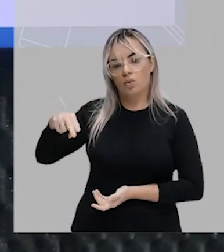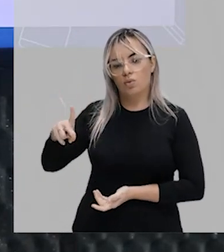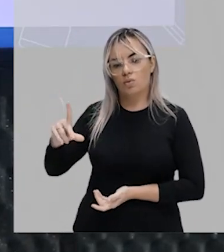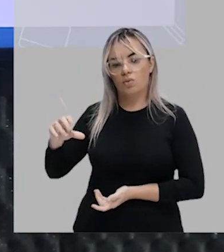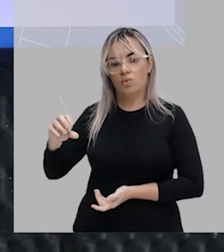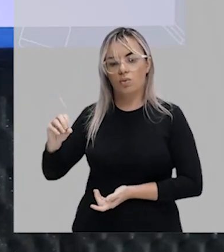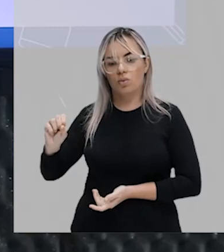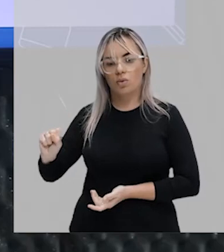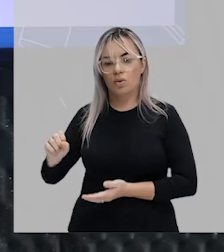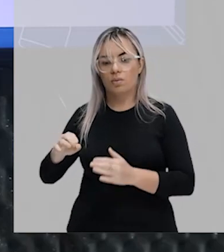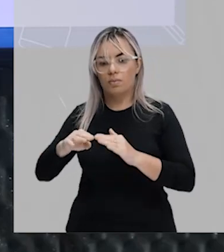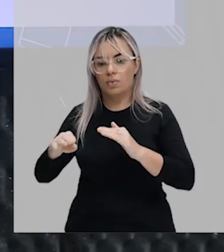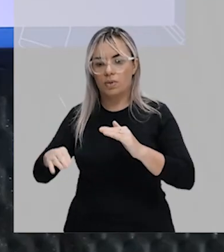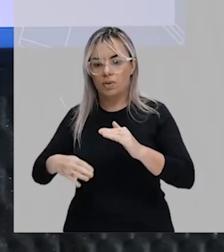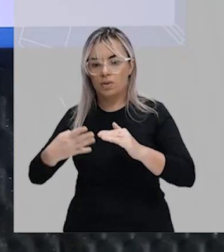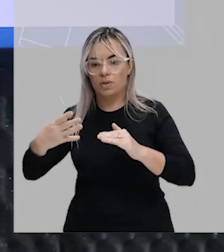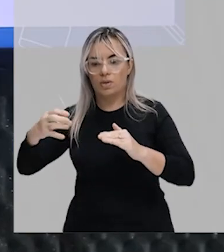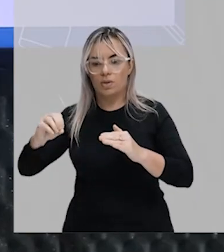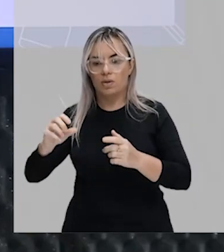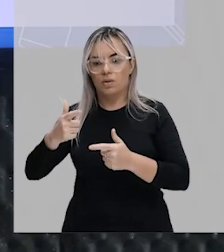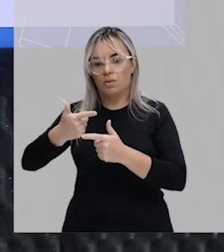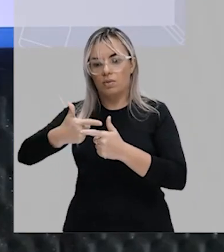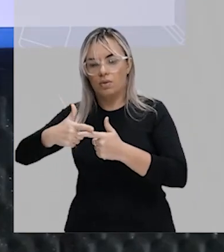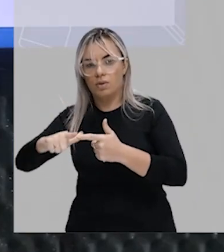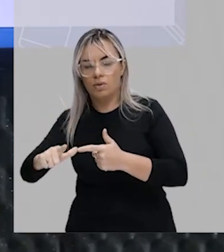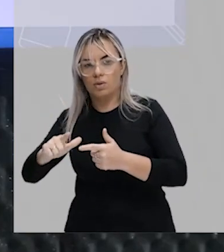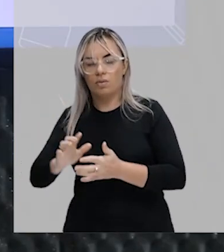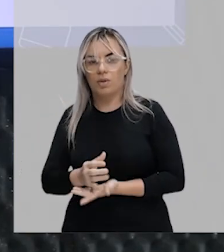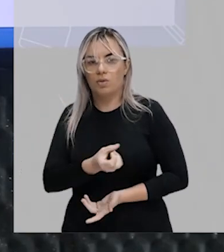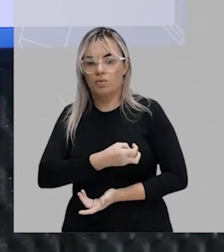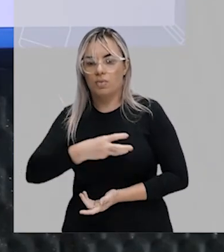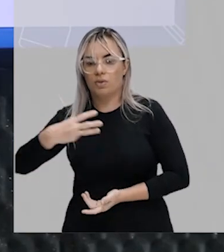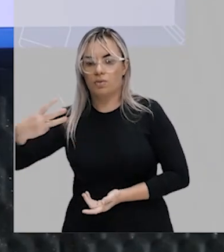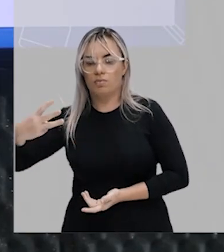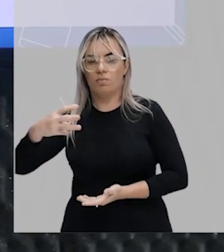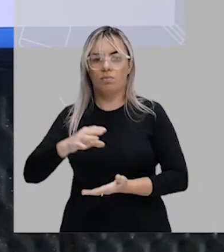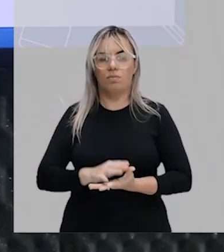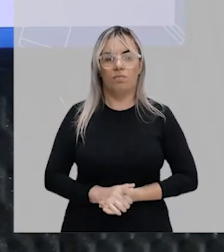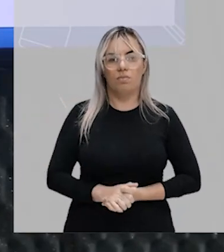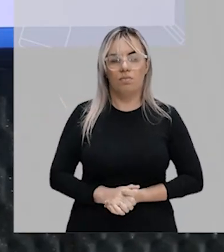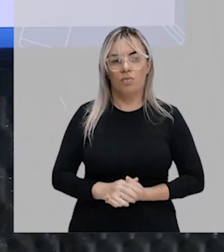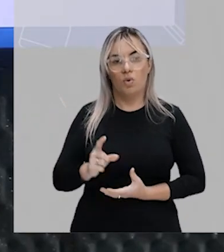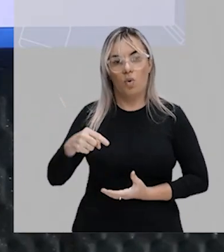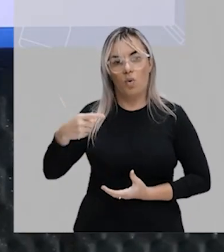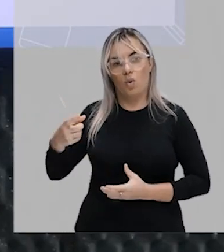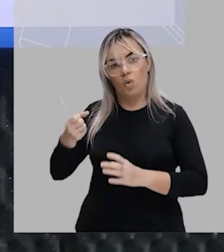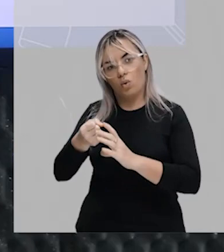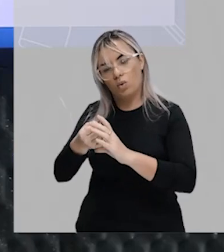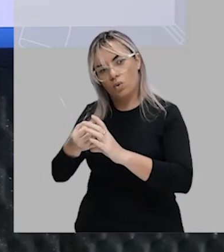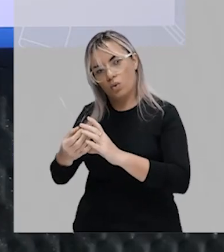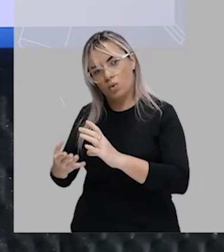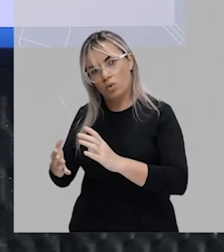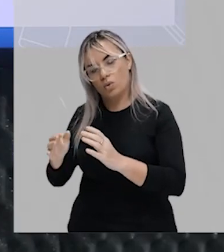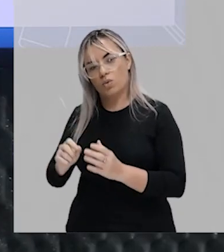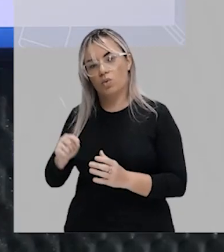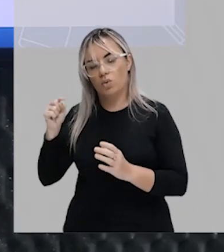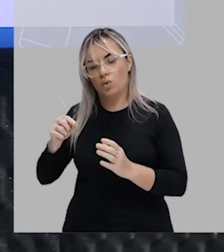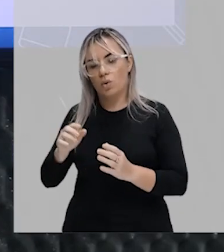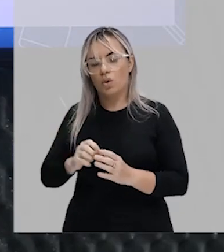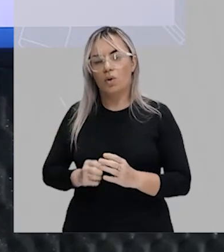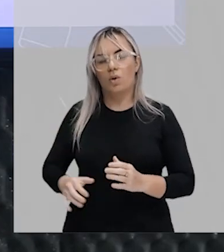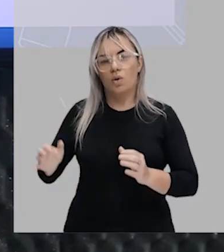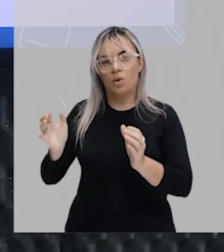nulos, menores que 40 e divisíveis por 3. Então, olha, outro conjunto também que tem uma série de